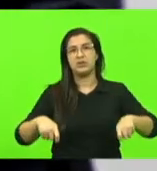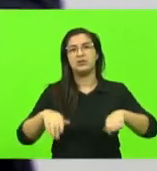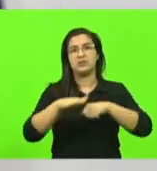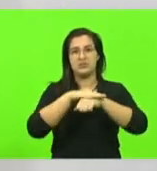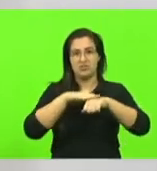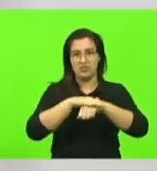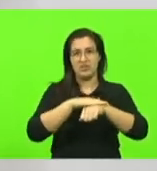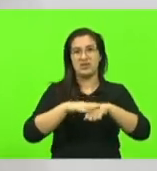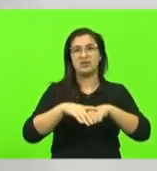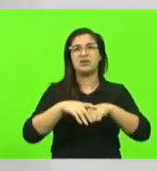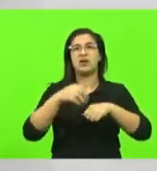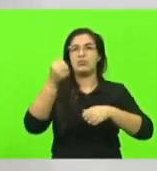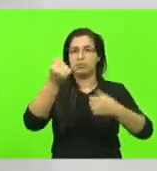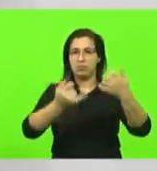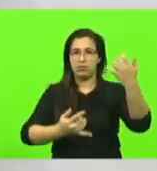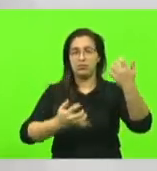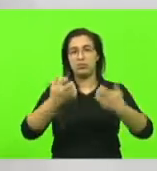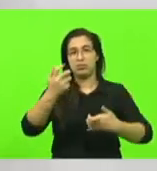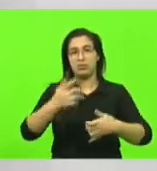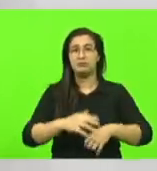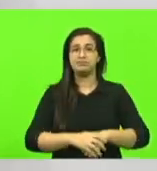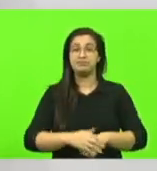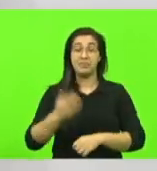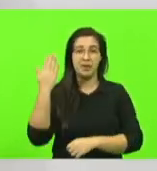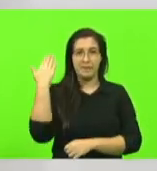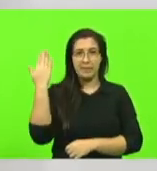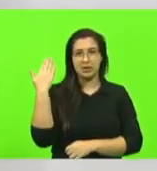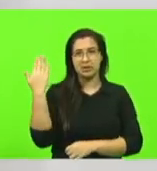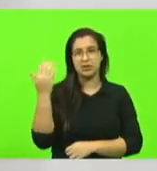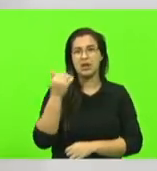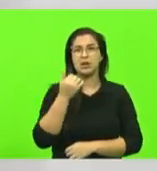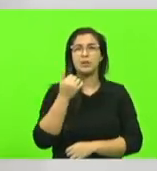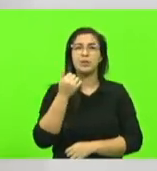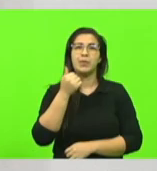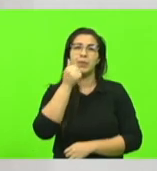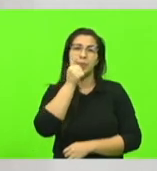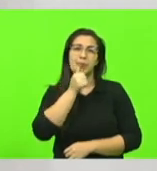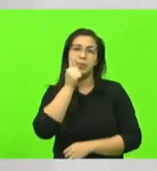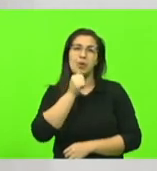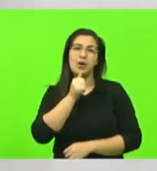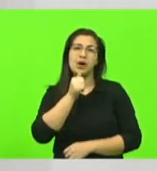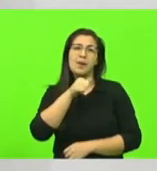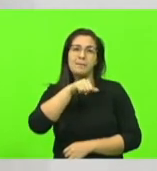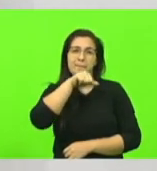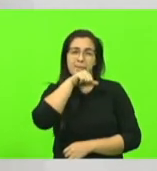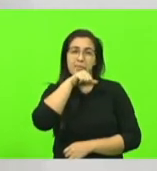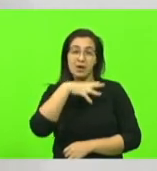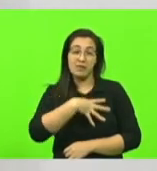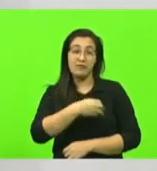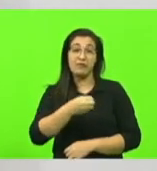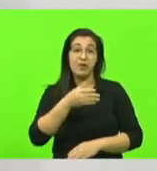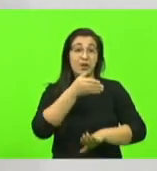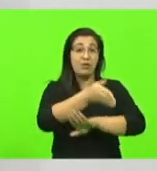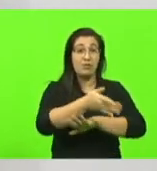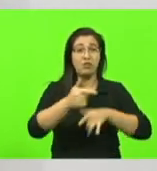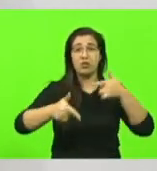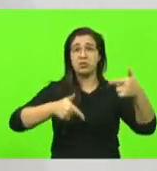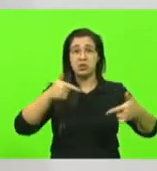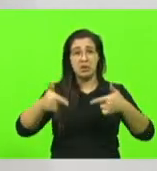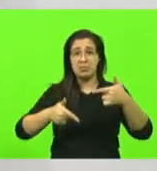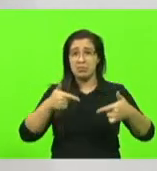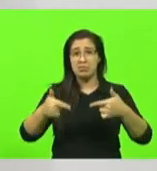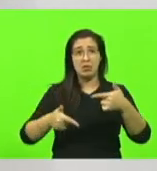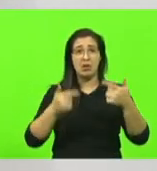casos por exemplo de uma mãe que a filha foi trabalhar ela foi arrumar